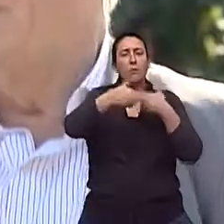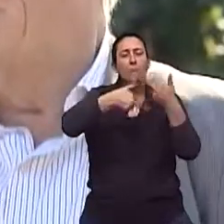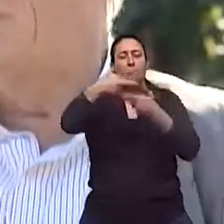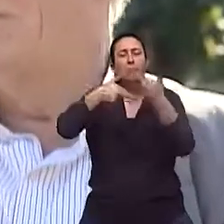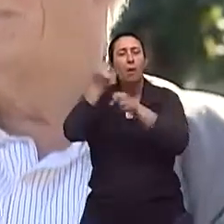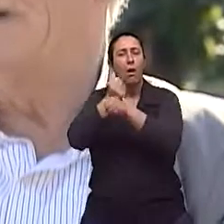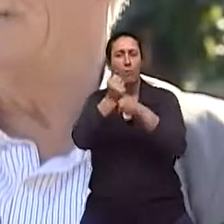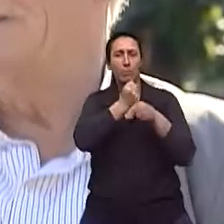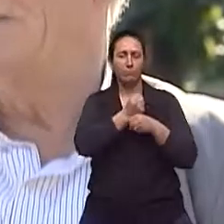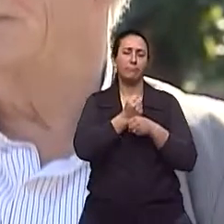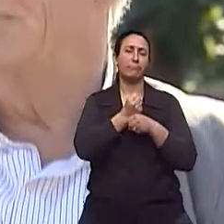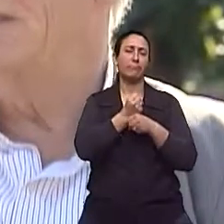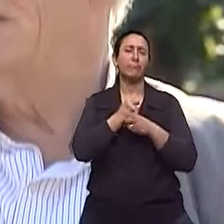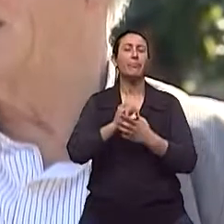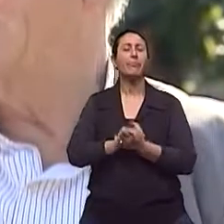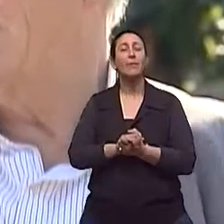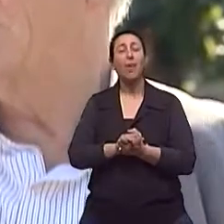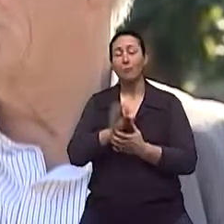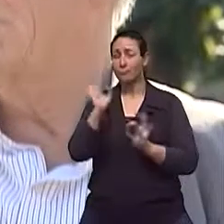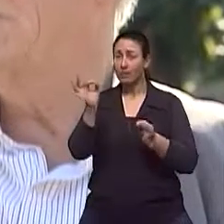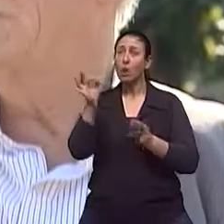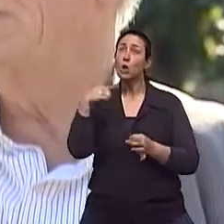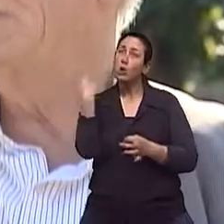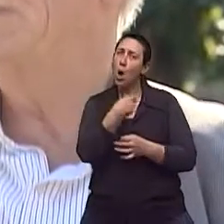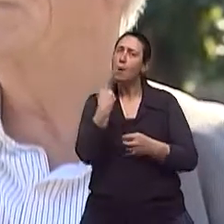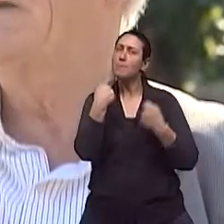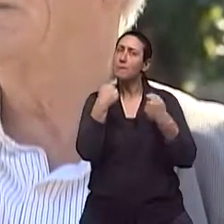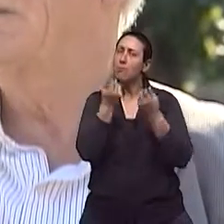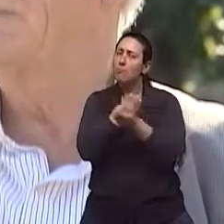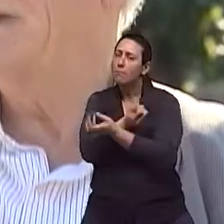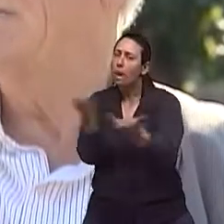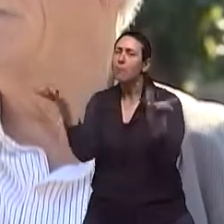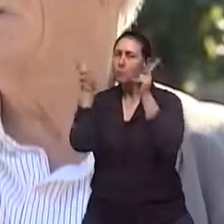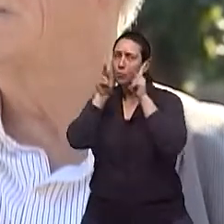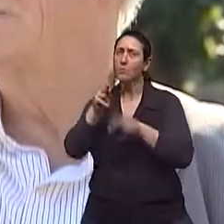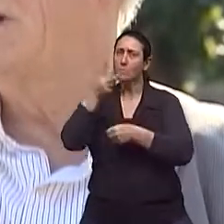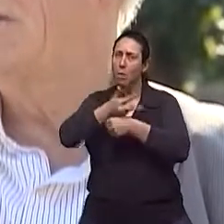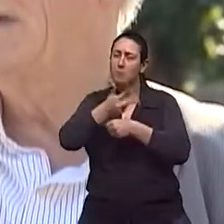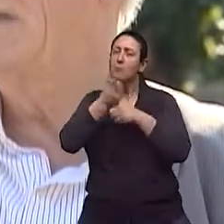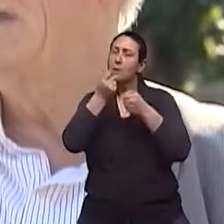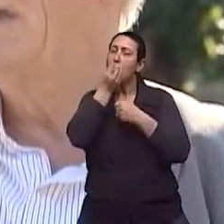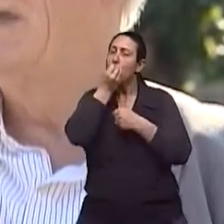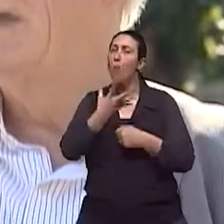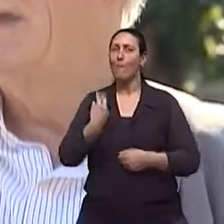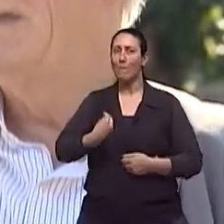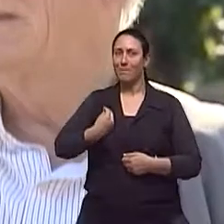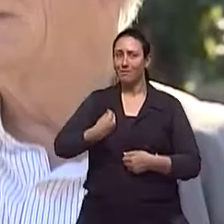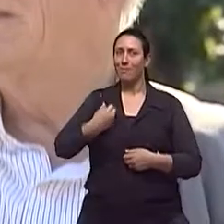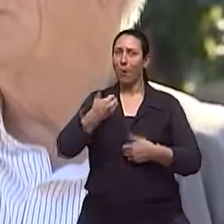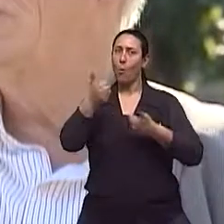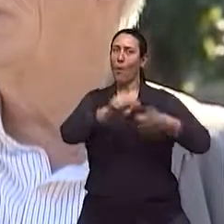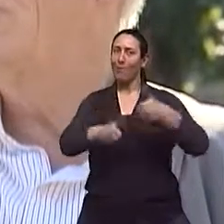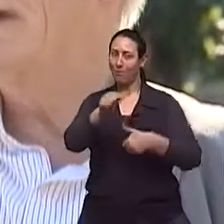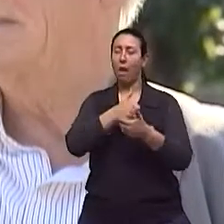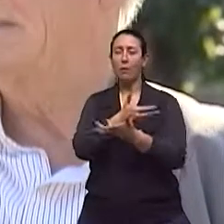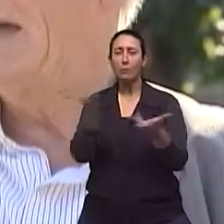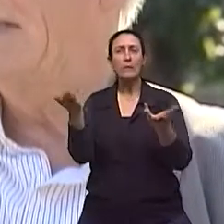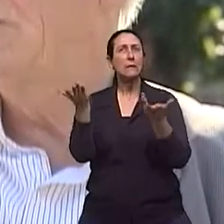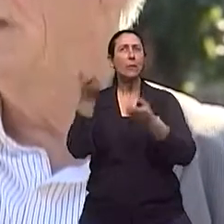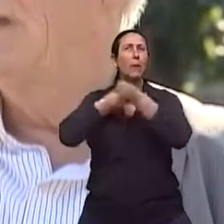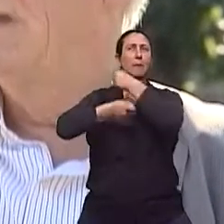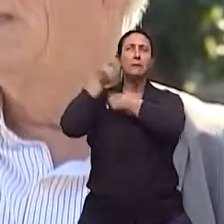preocupação sempre é dar as melhores condições possíveis para os idosos que moram aqui. Então, desde o ano